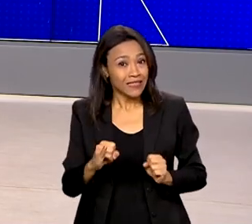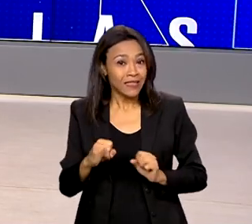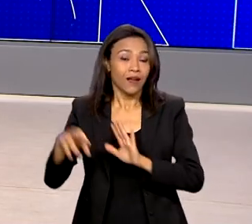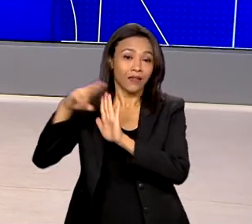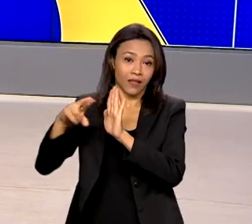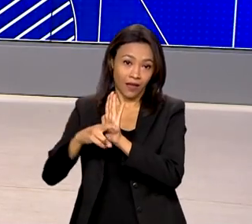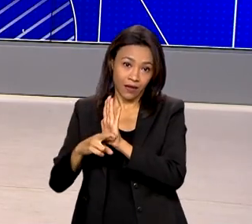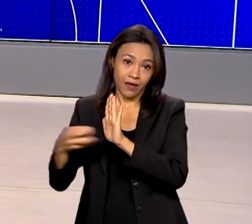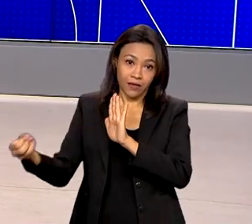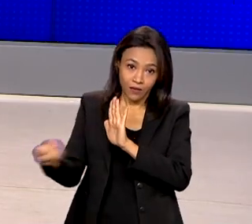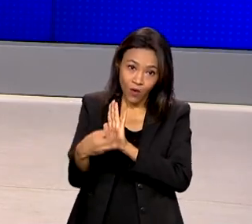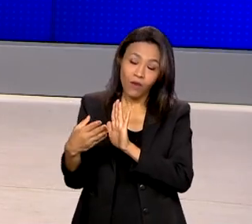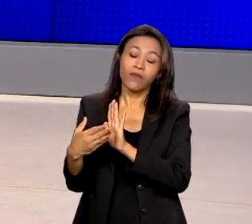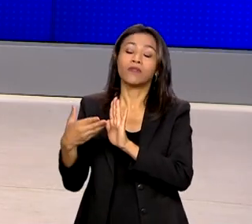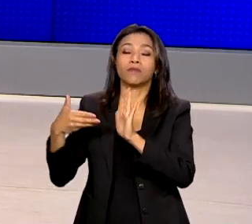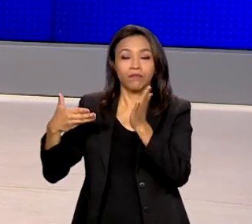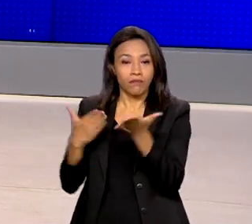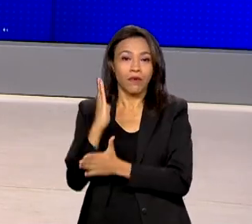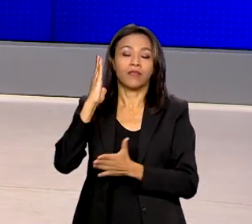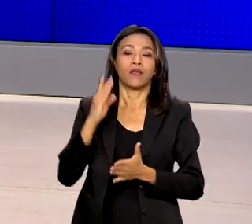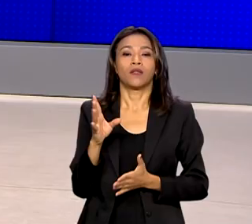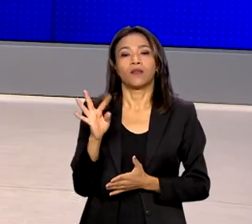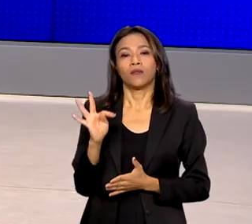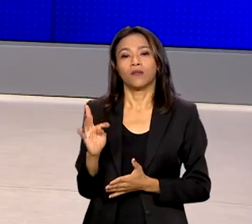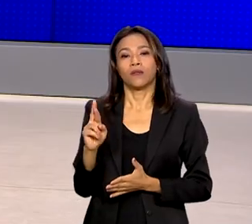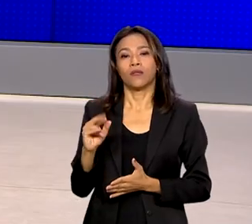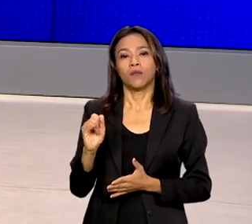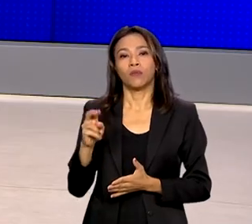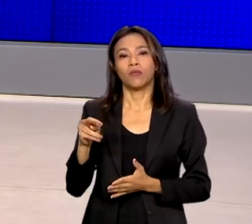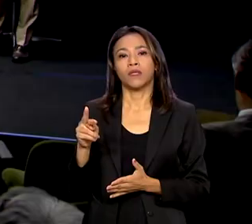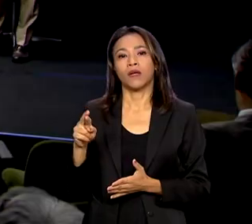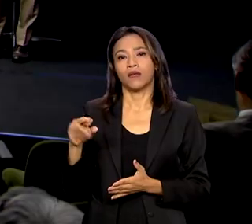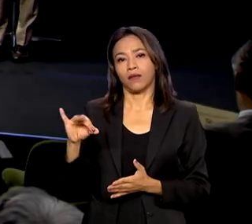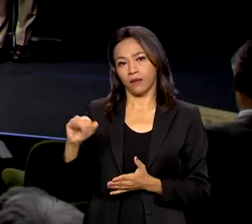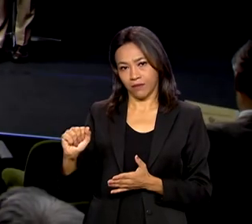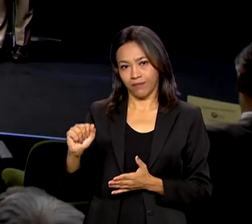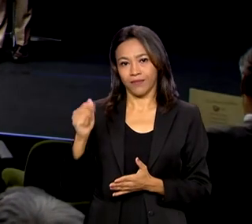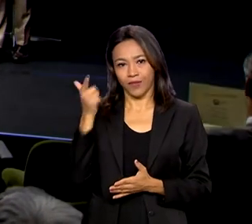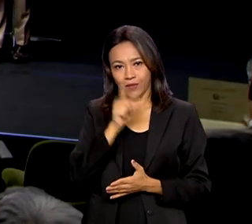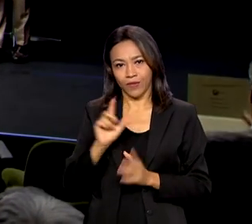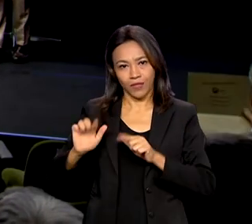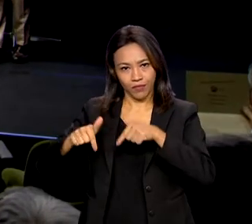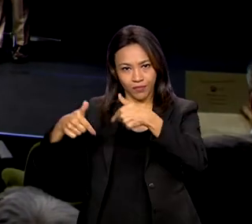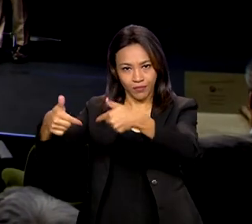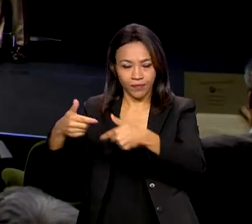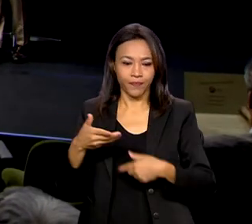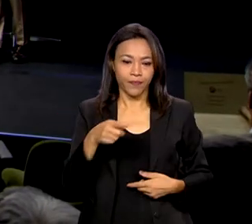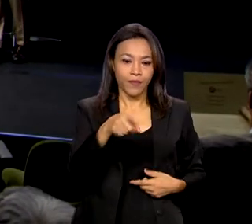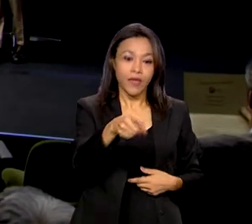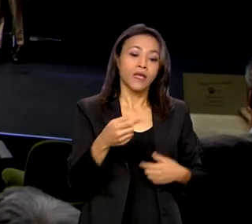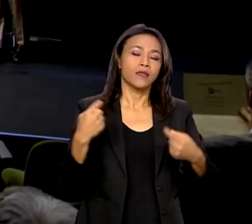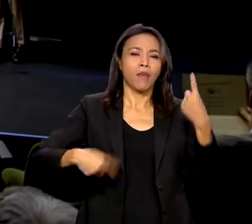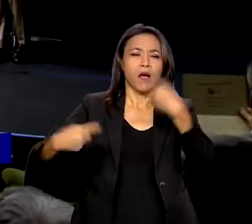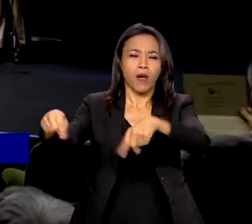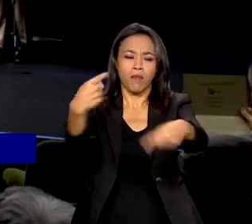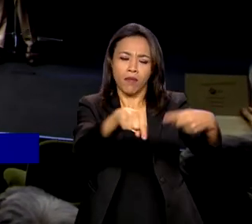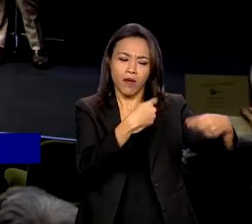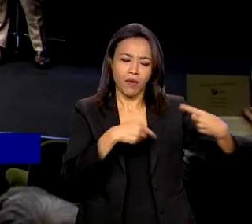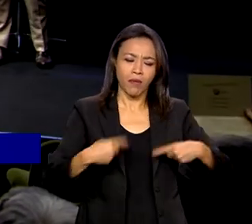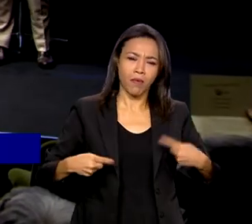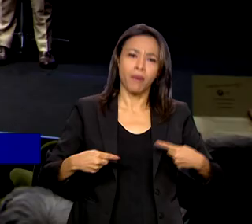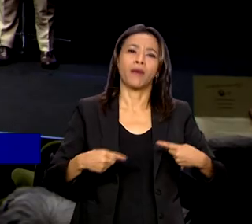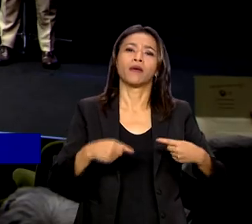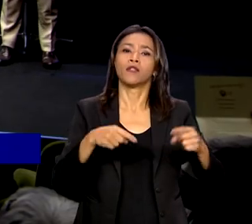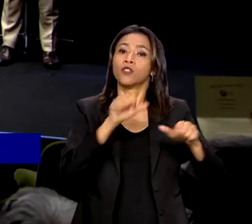tramitação no Congresso Nacional seja aprovada e colocada em prática. O debate em reforma tributária e a